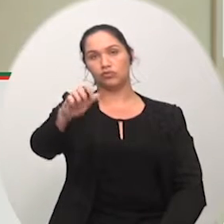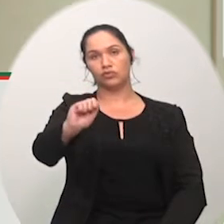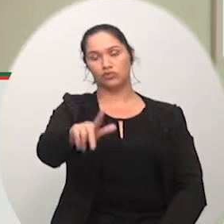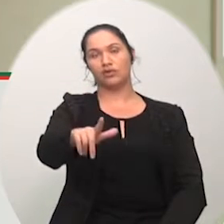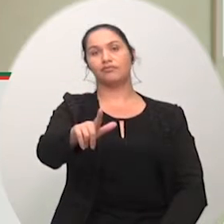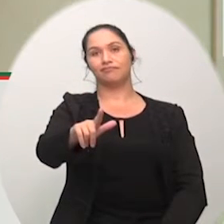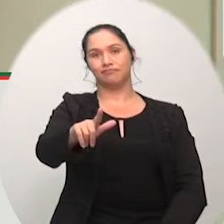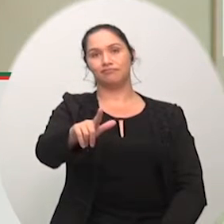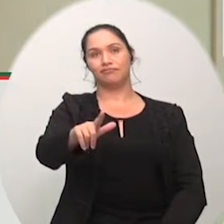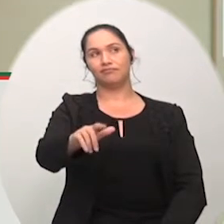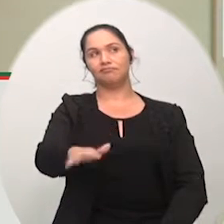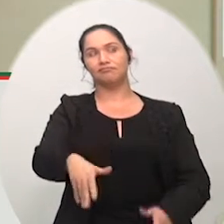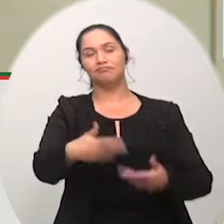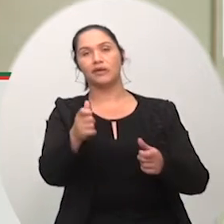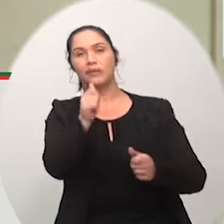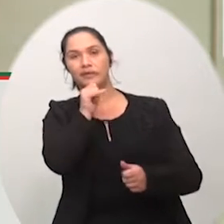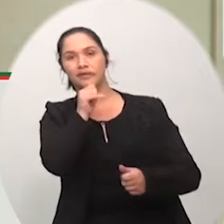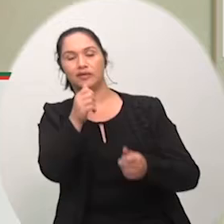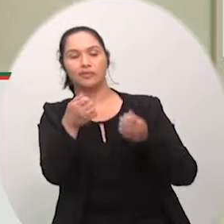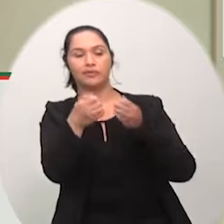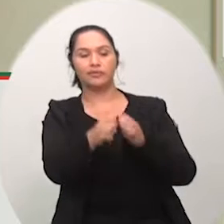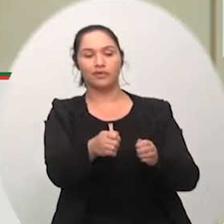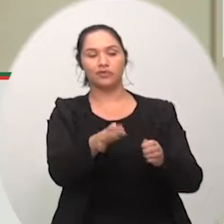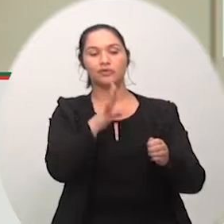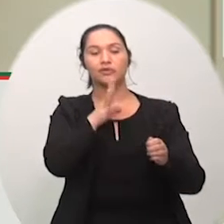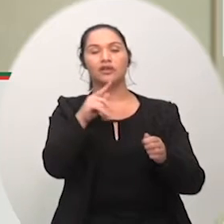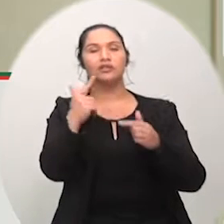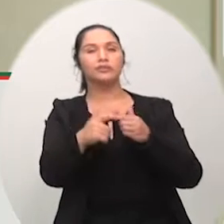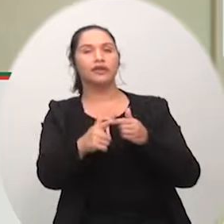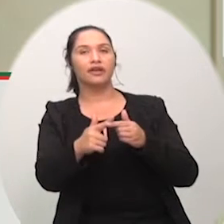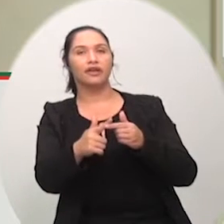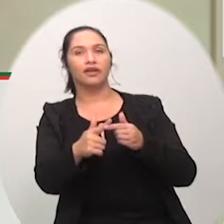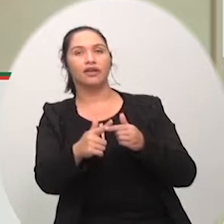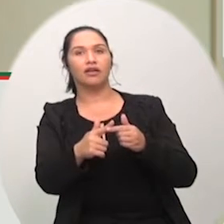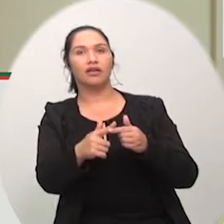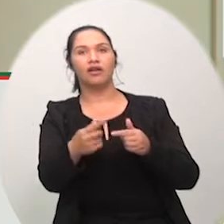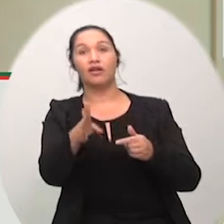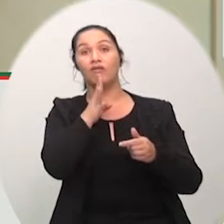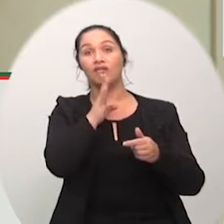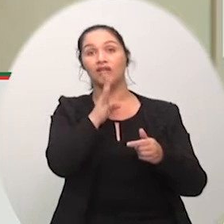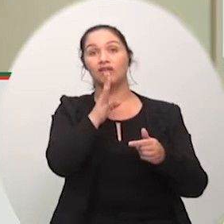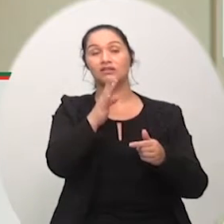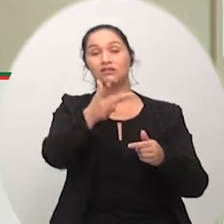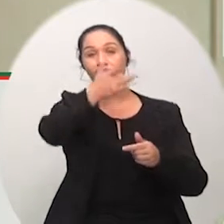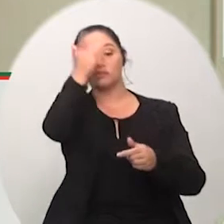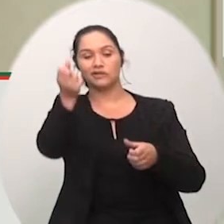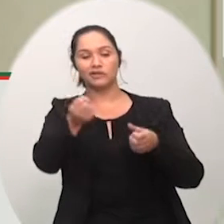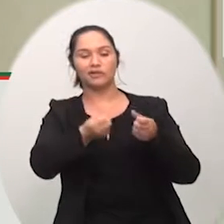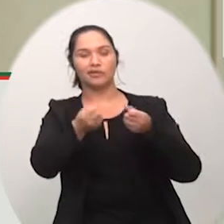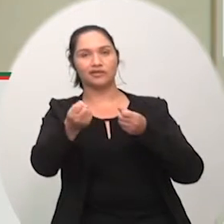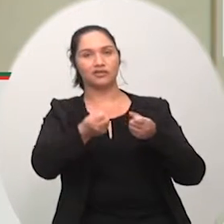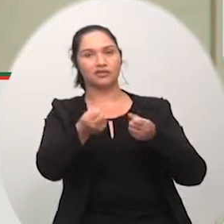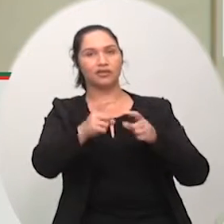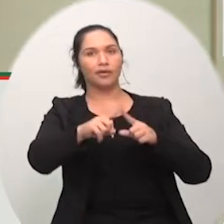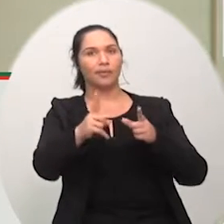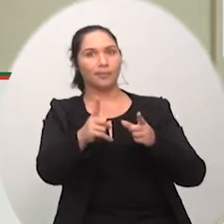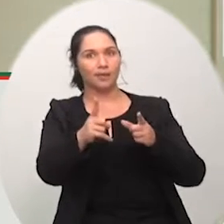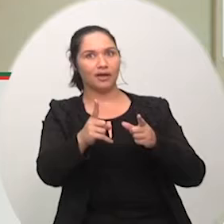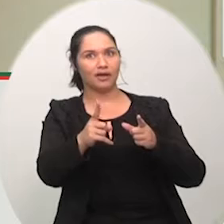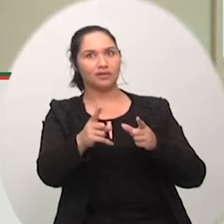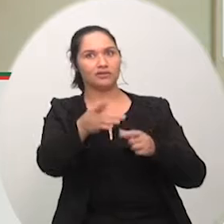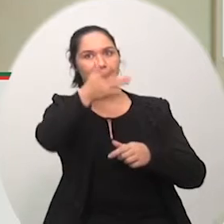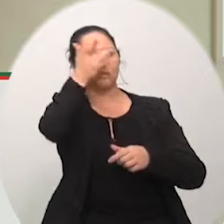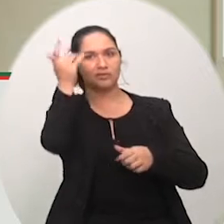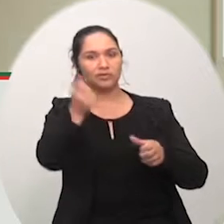o motorista ou seja se mudar o motorista eles não sabem mais que aquele ônibus é o do bairro uma grande dificuldade é porque eles não têm eles não são deficientes